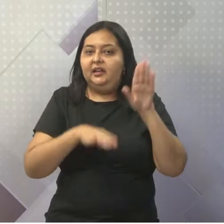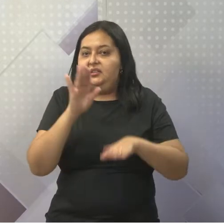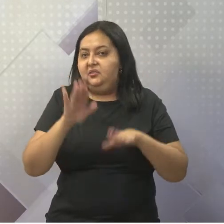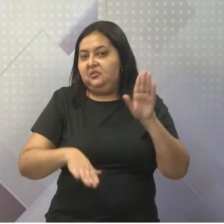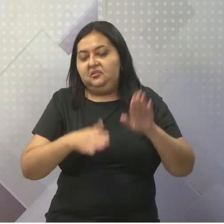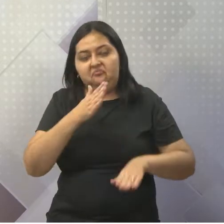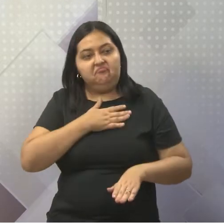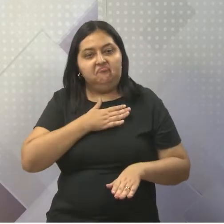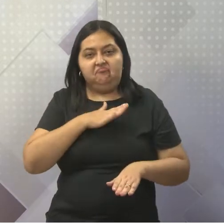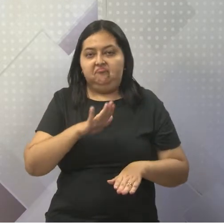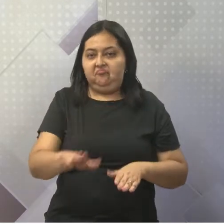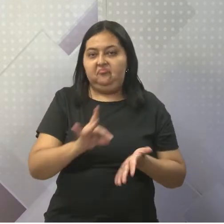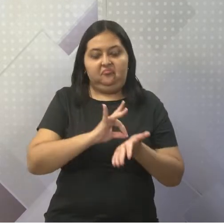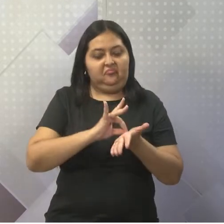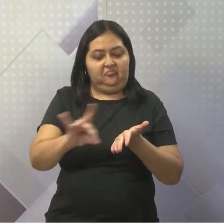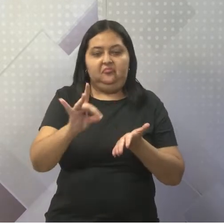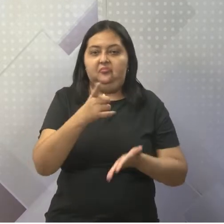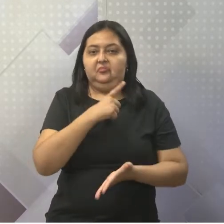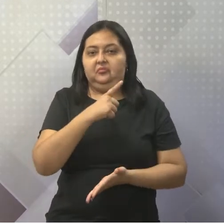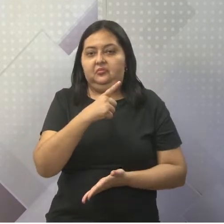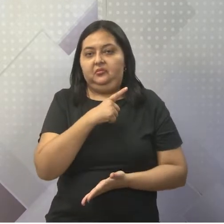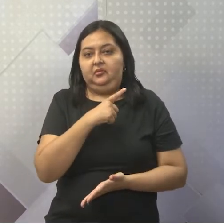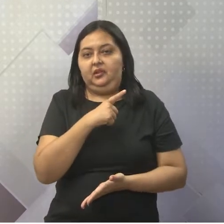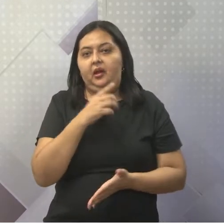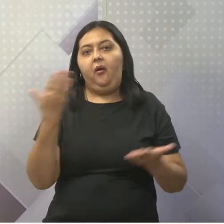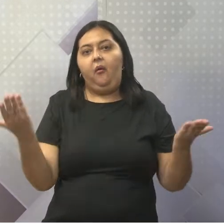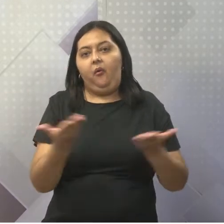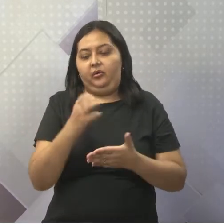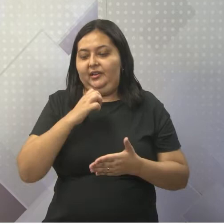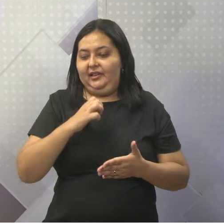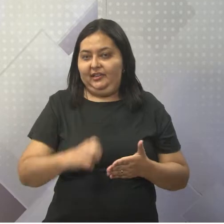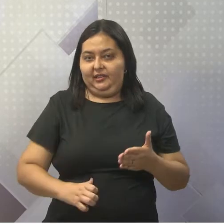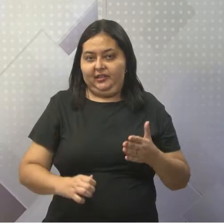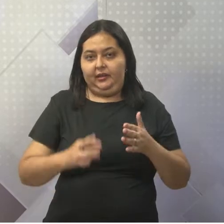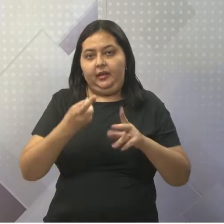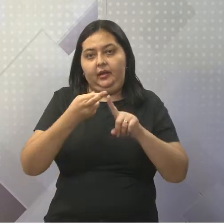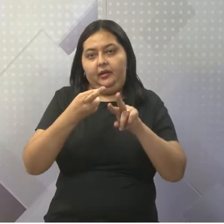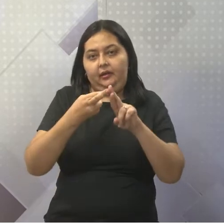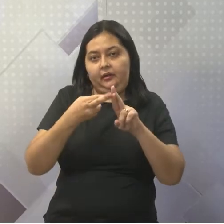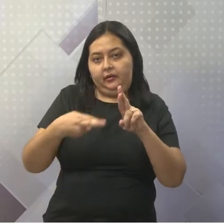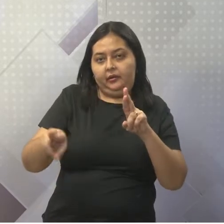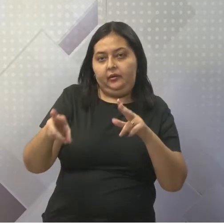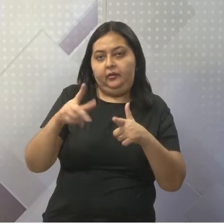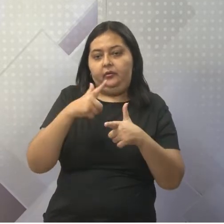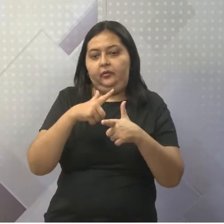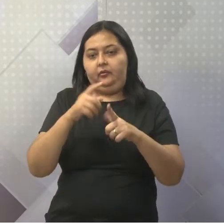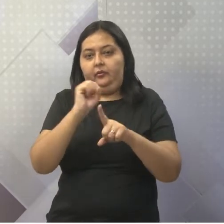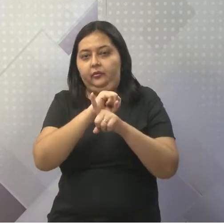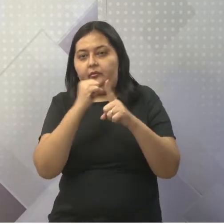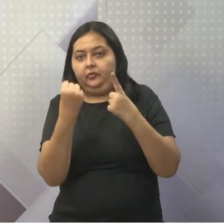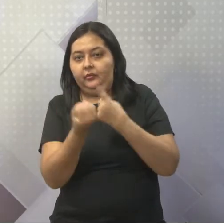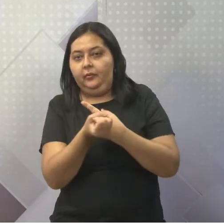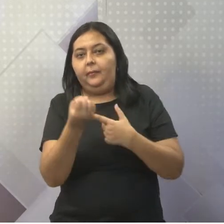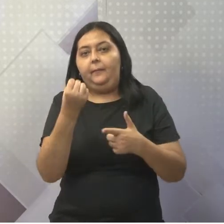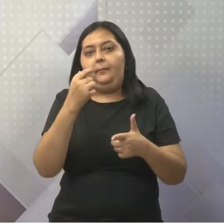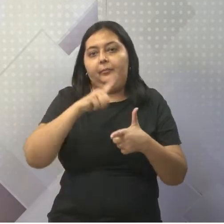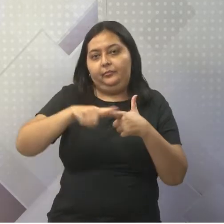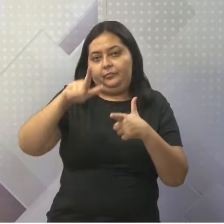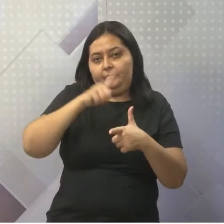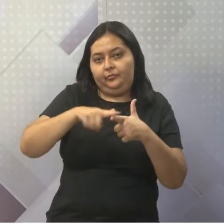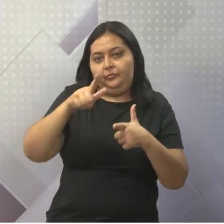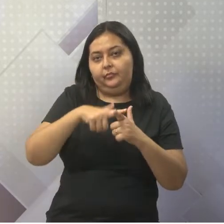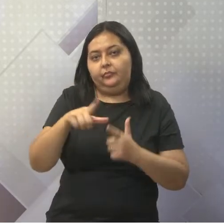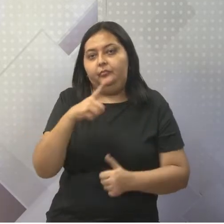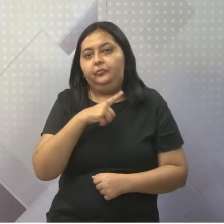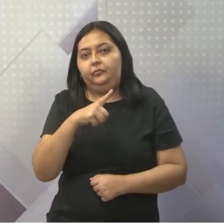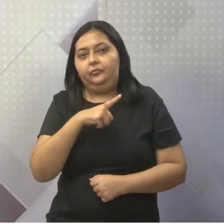por isso que hoje nós temos vários problemas étnicos, raciais e religiosos no continente africano. As demarcações das fronteiras